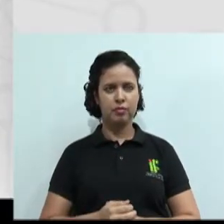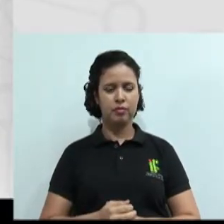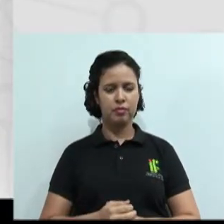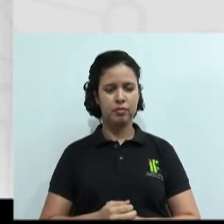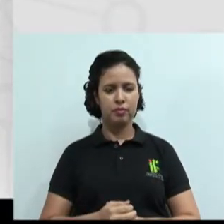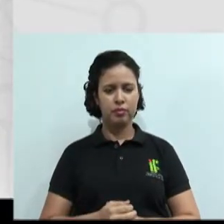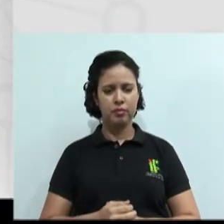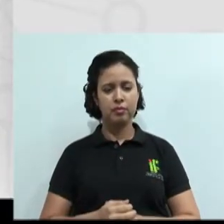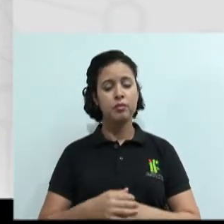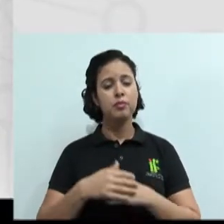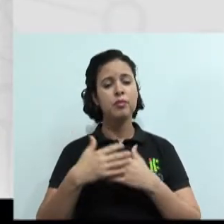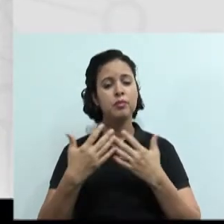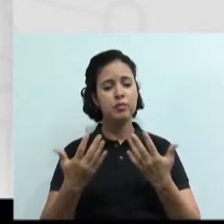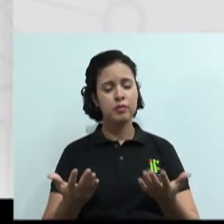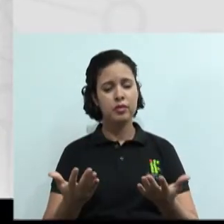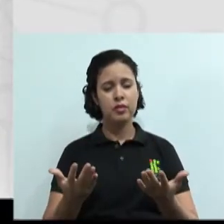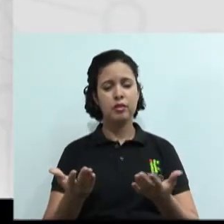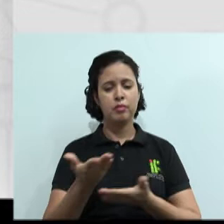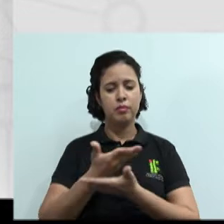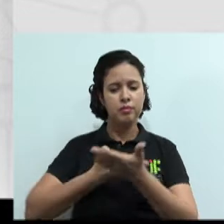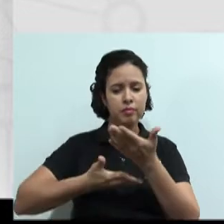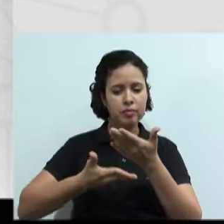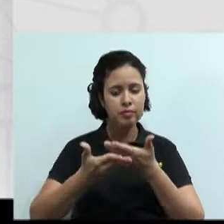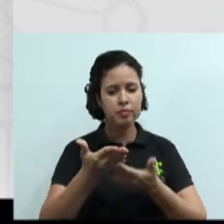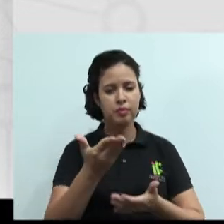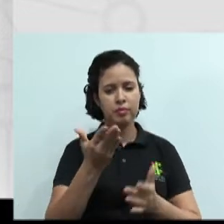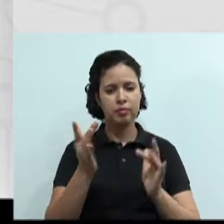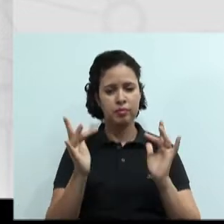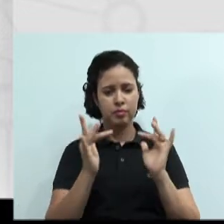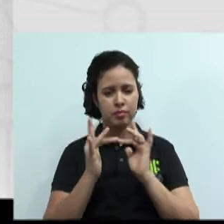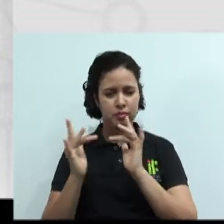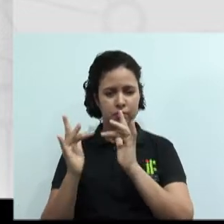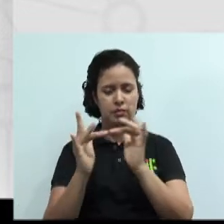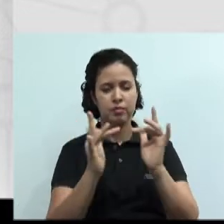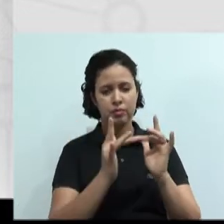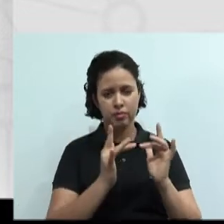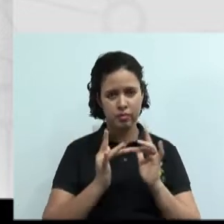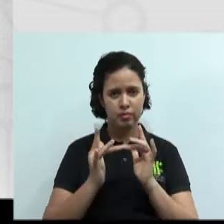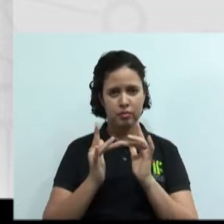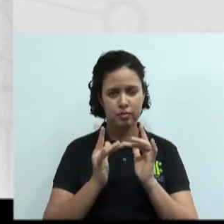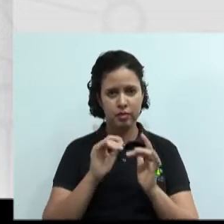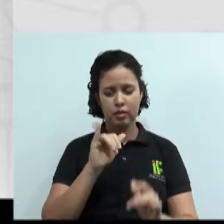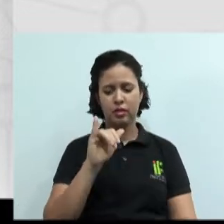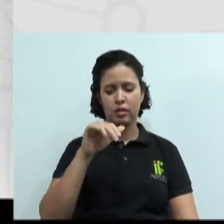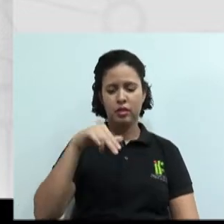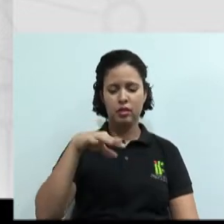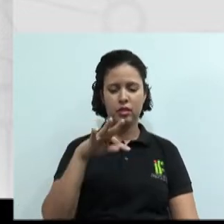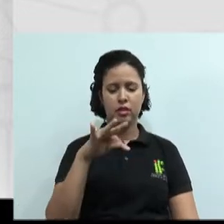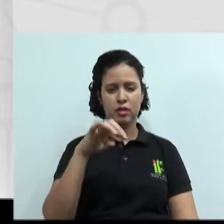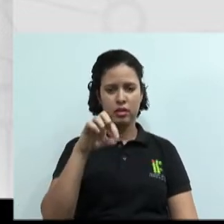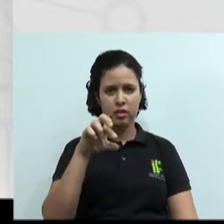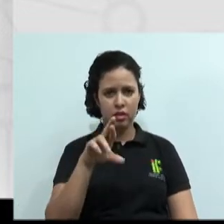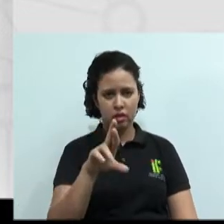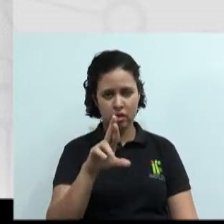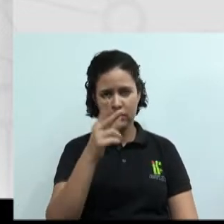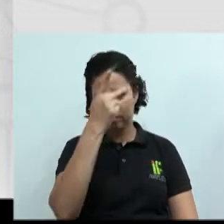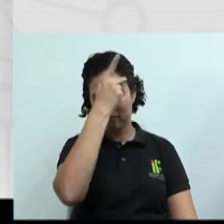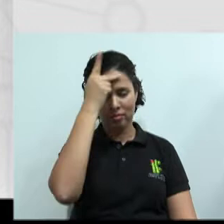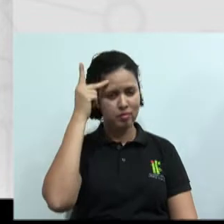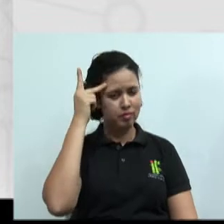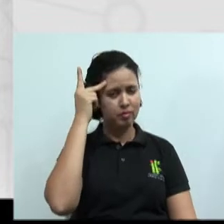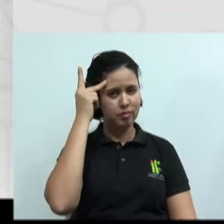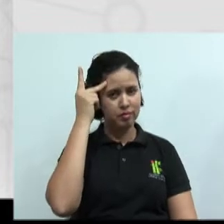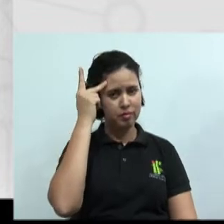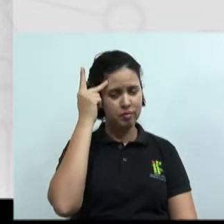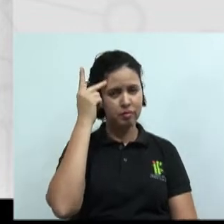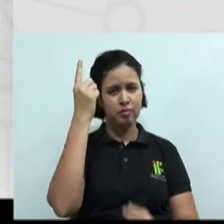relações interpessoais e a negociação. Quando nós ouvimos falar em relacionamento interpessoal, automaticamente nós